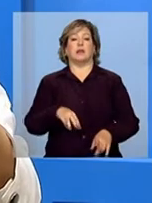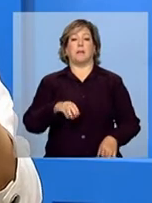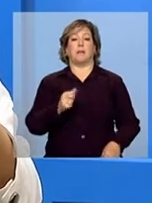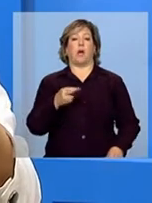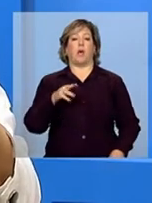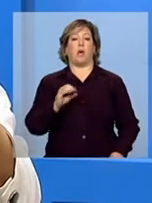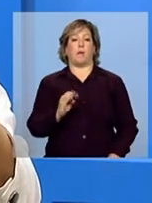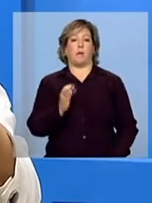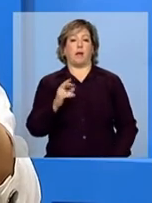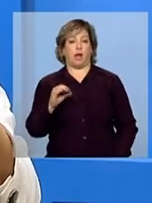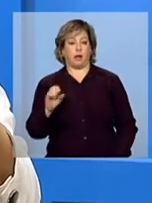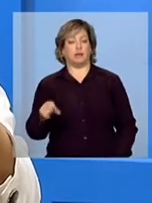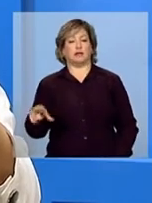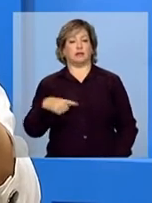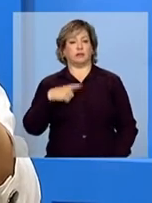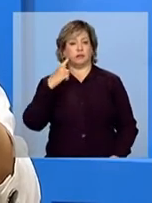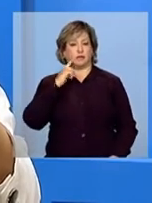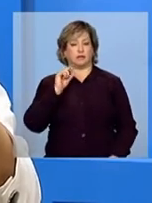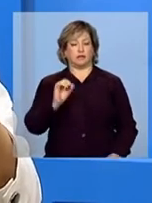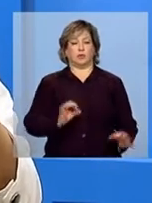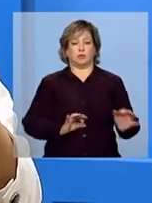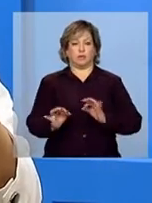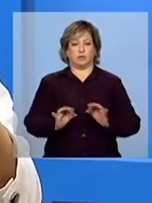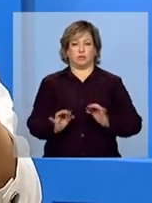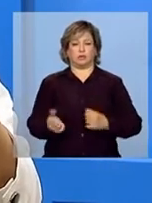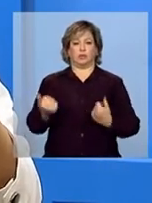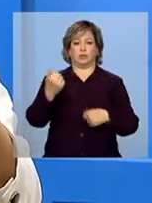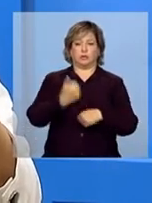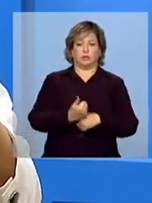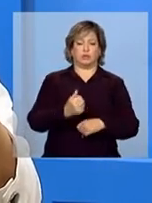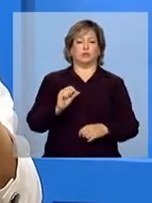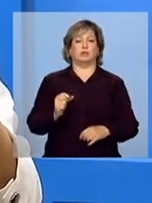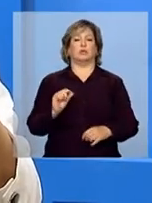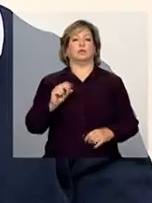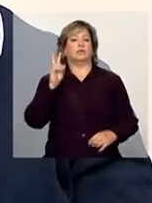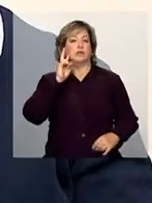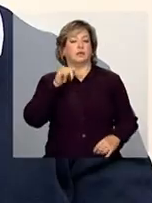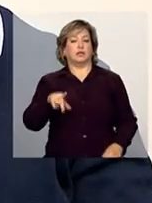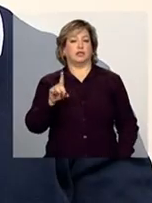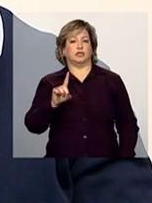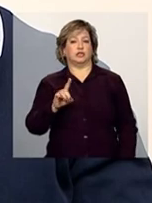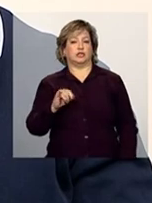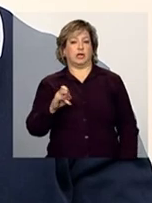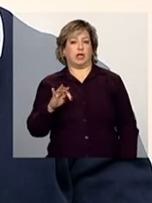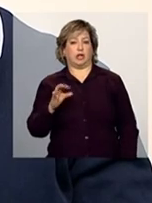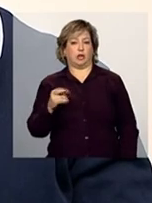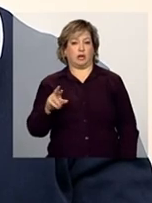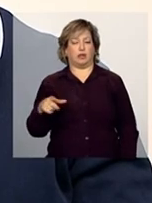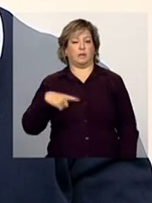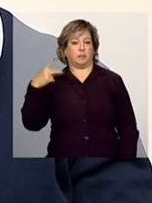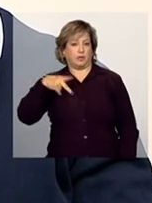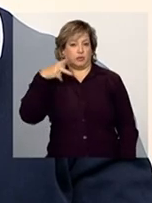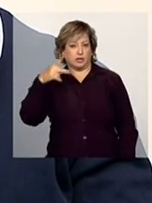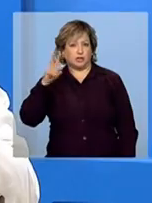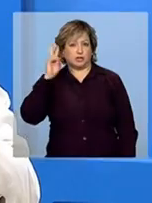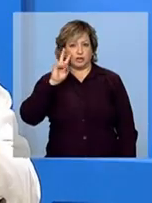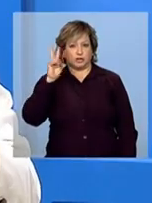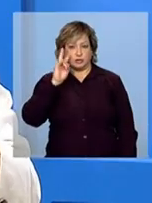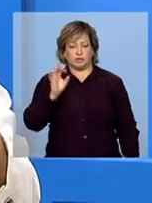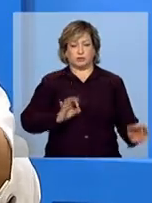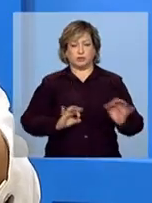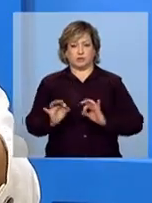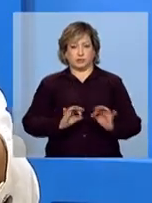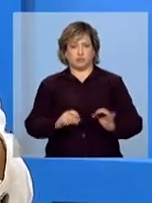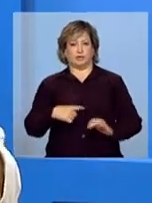Coordenador Substituto de Acompanhamento de Inclusão Escolar da Diretoria de Políticas de Educação em Direitos Humanos e